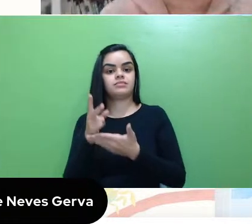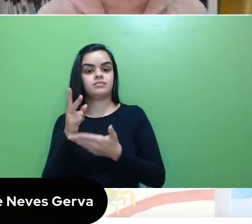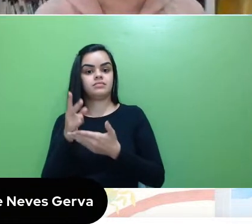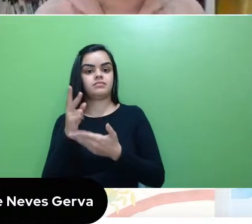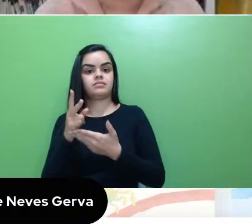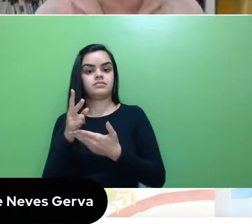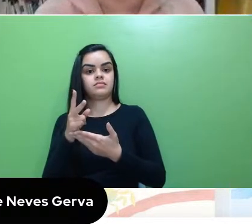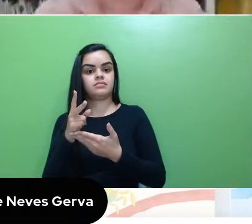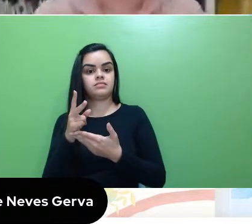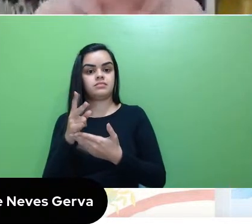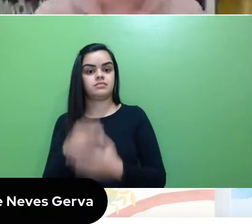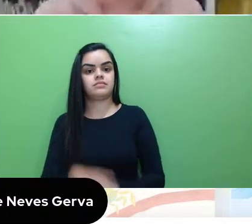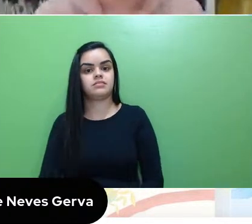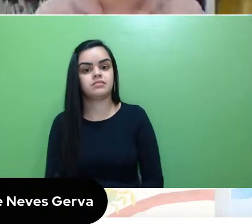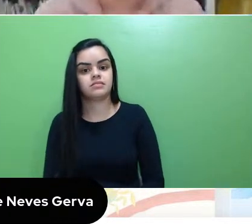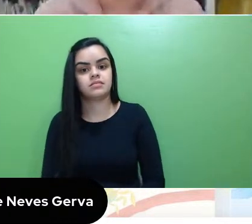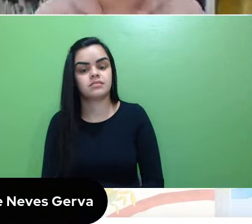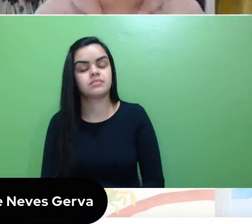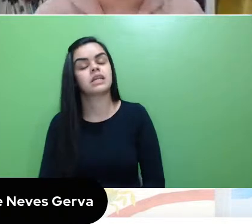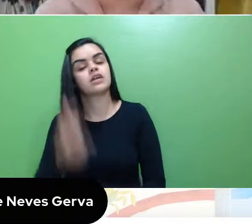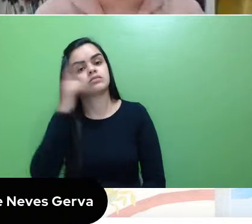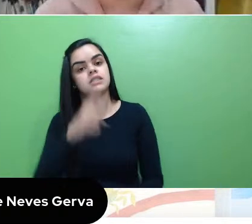né, continua a falar dele até ele voltar.